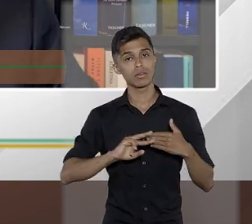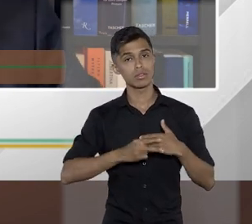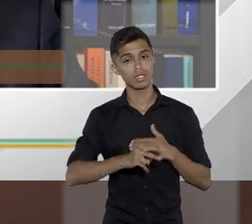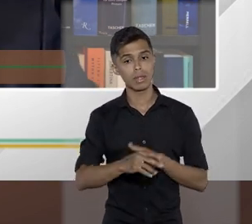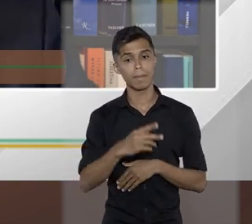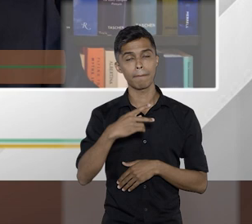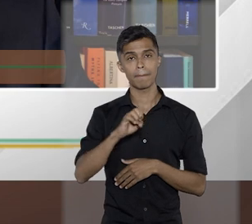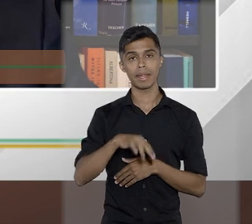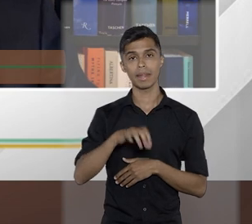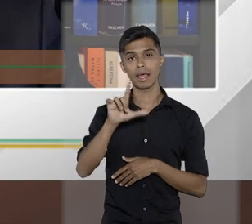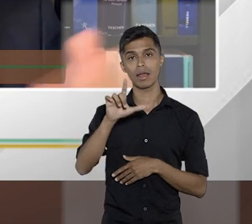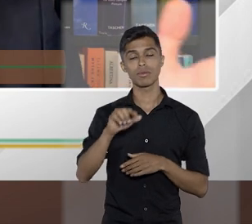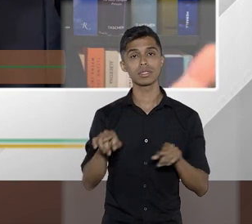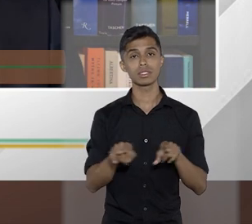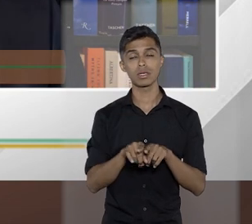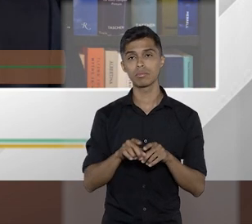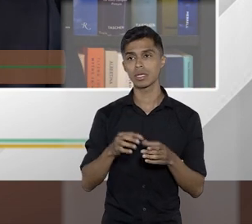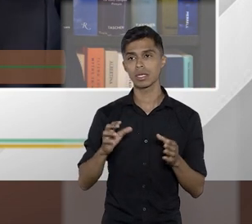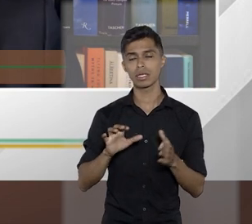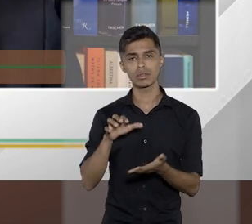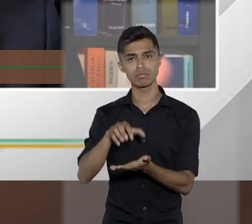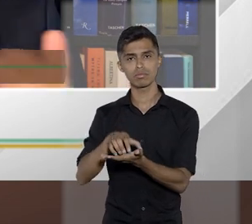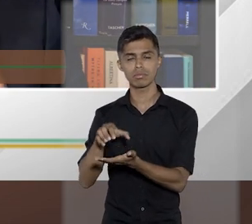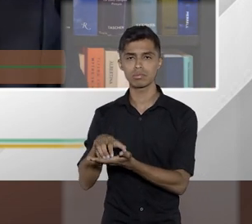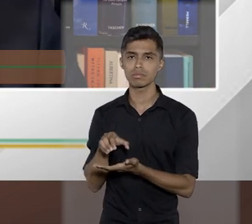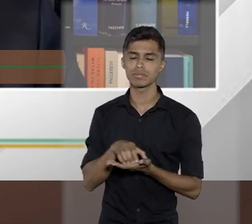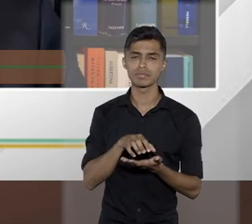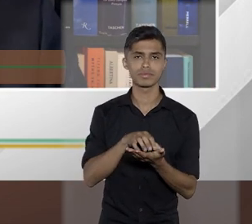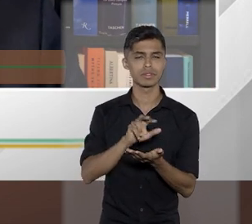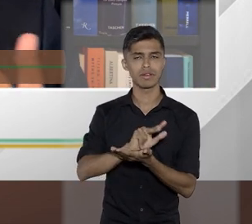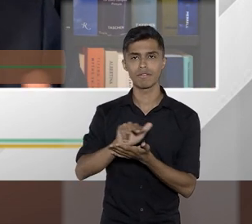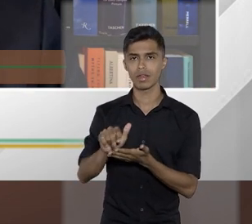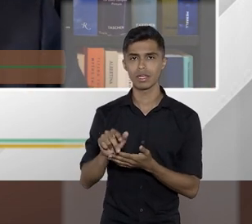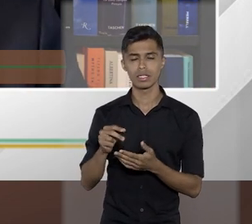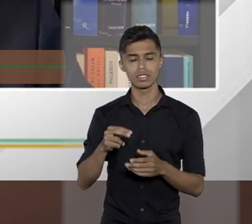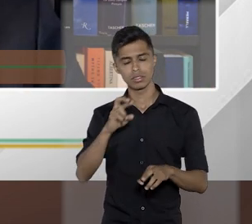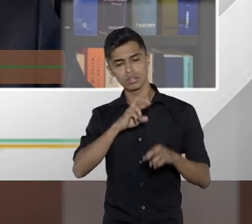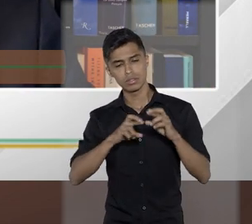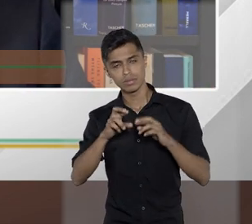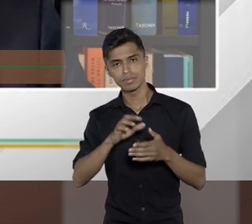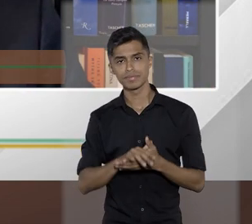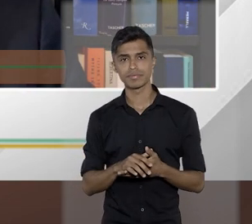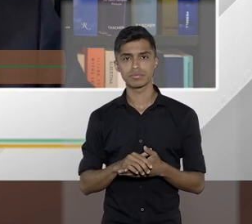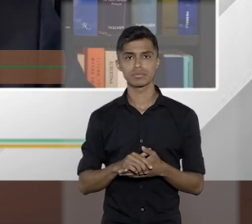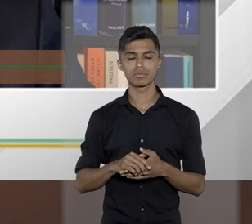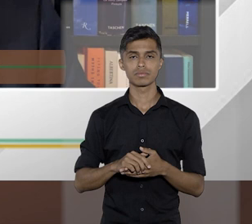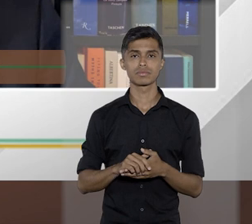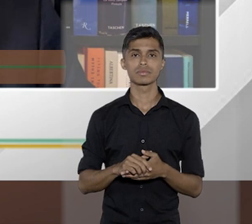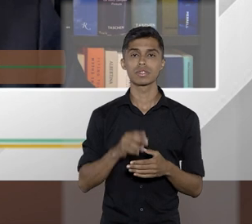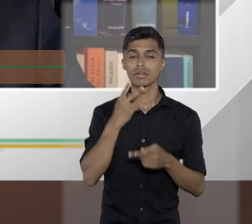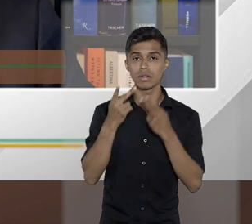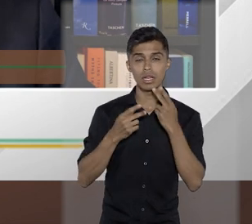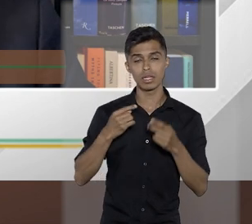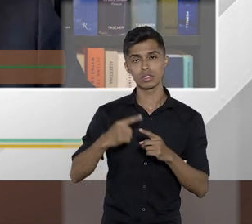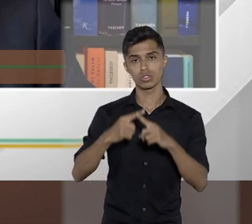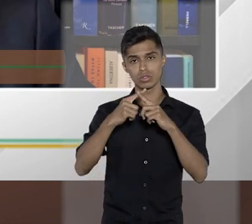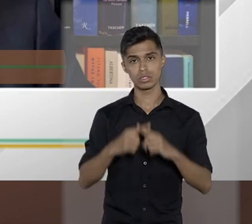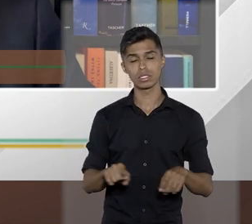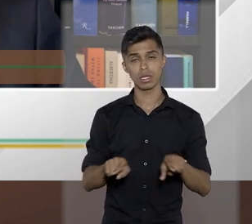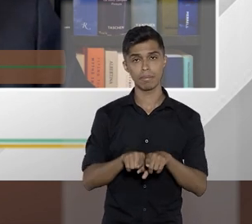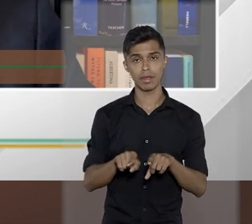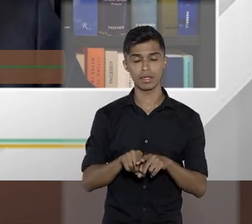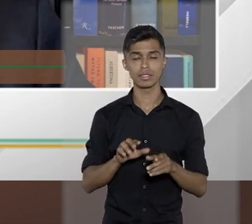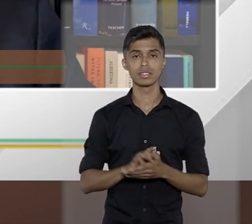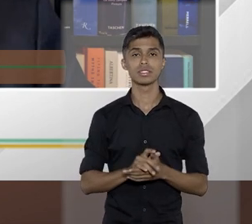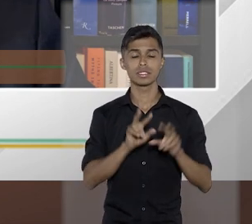e em matéria tributária e em alguns casos obviamente como os que a gente citou antes em matéria concorrencial quando isso vaza dados